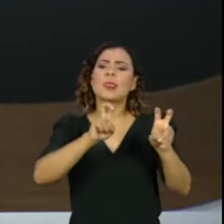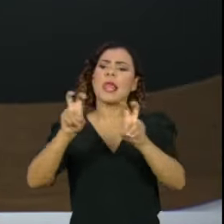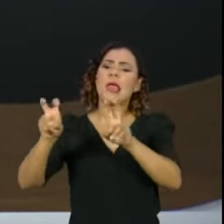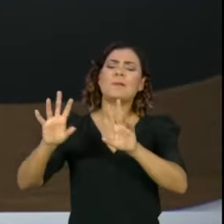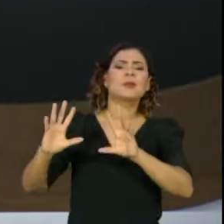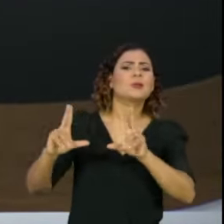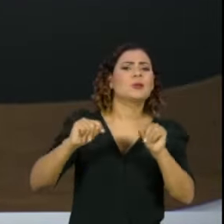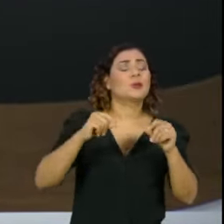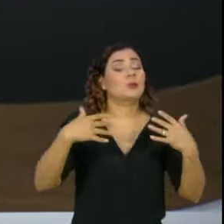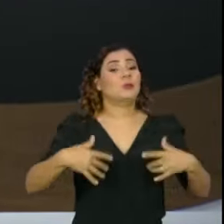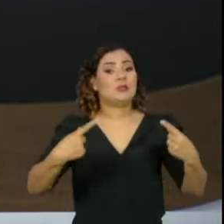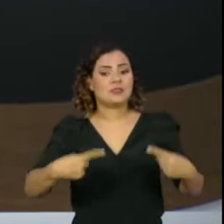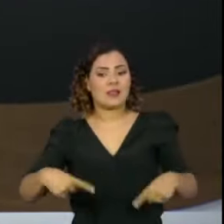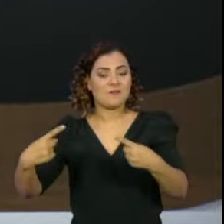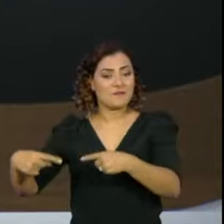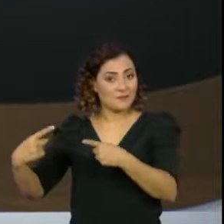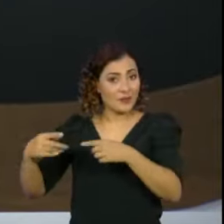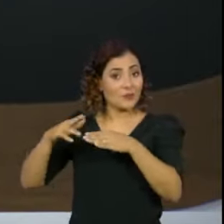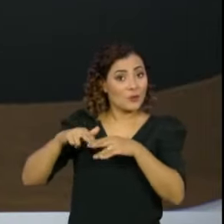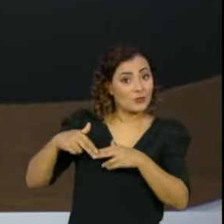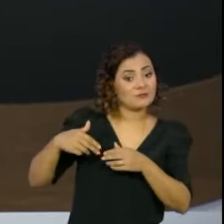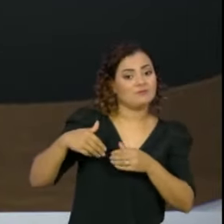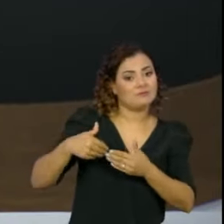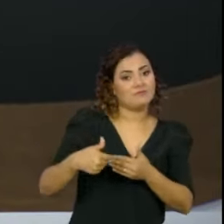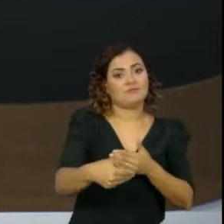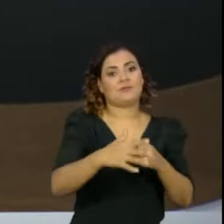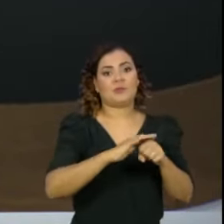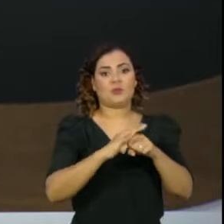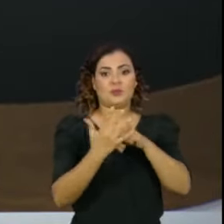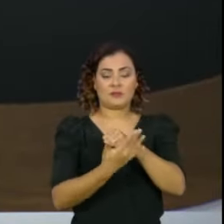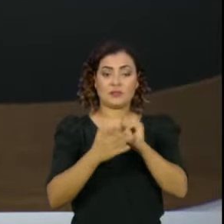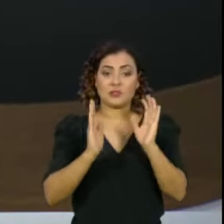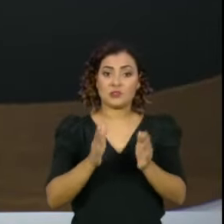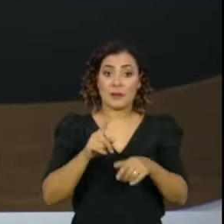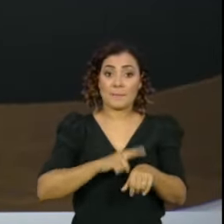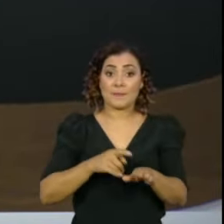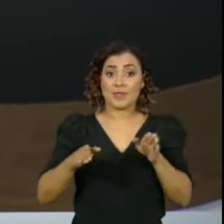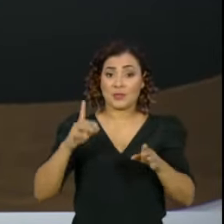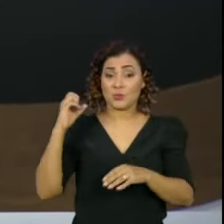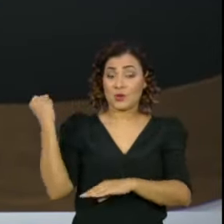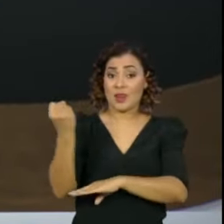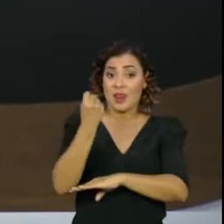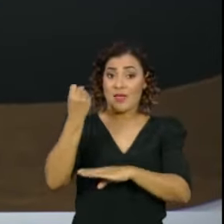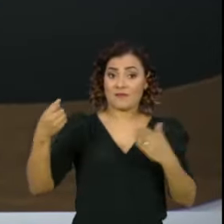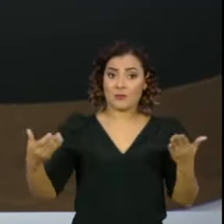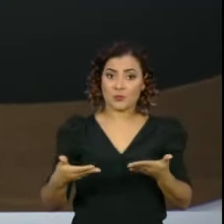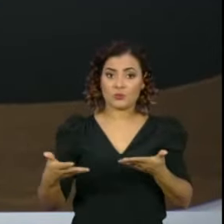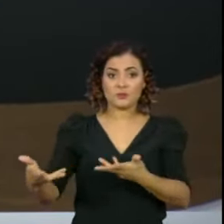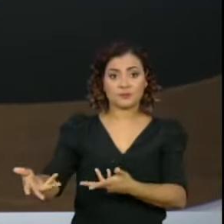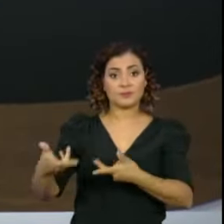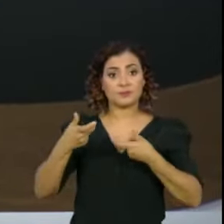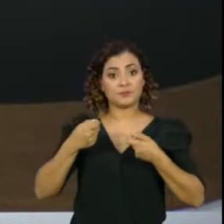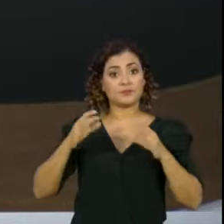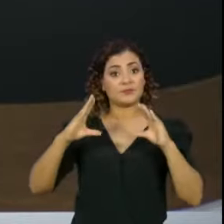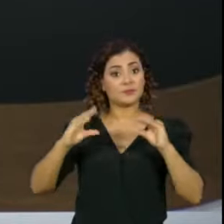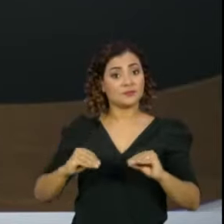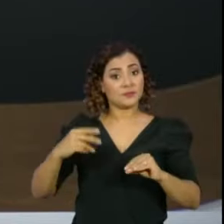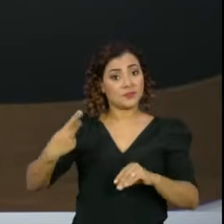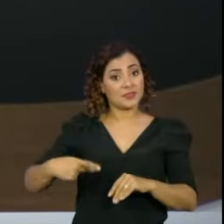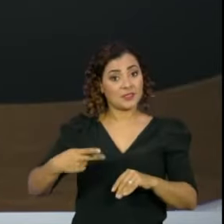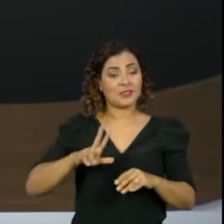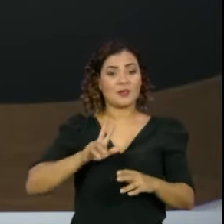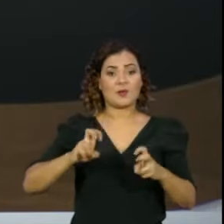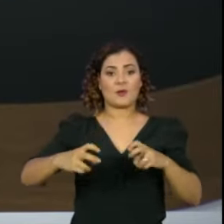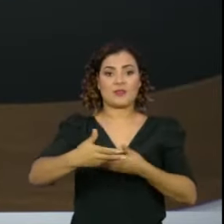esses enormes desafios postos pela pandemia, que passa pelo seu momento mais grave, recebemos nesta noite, aqui no